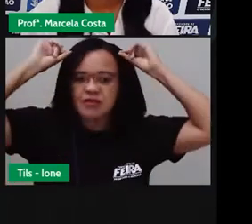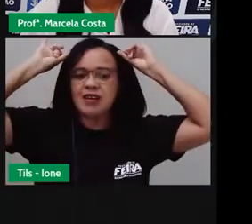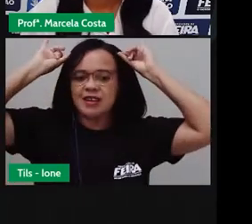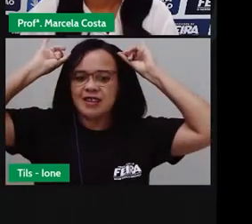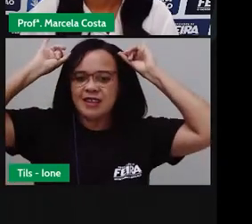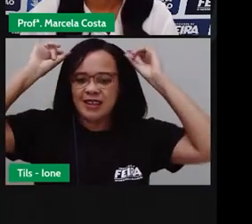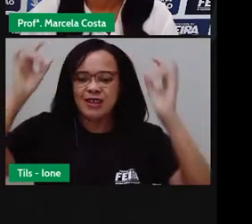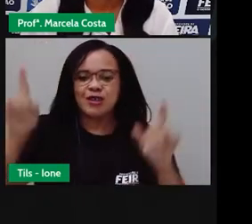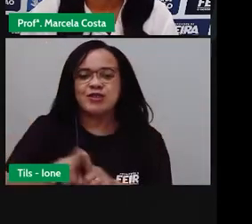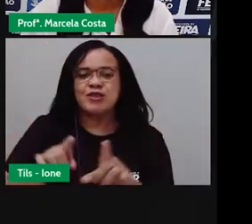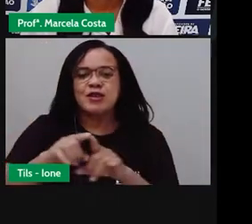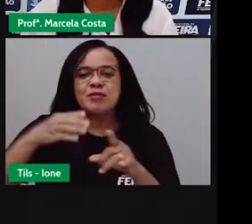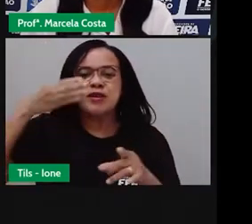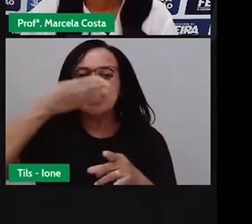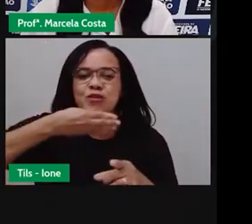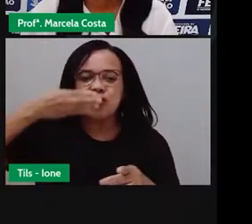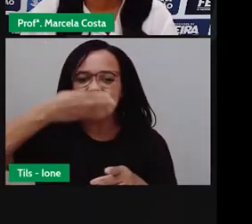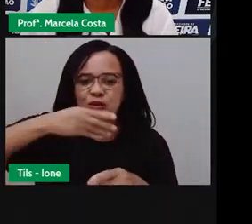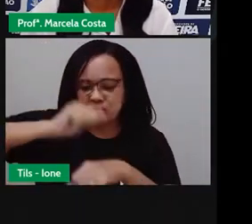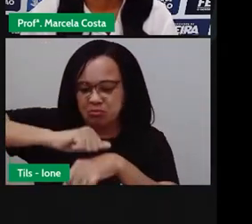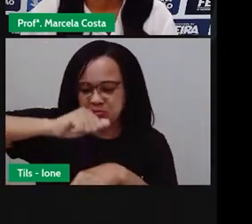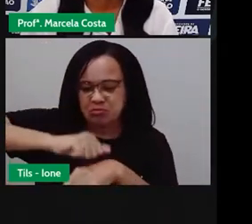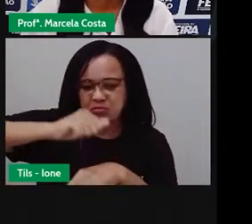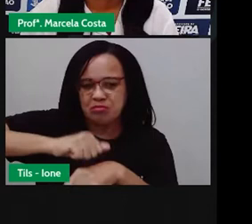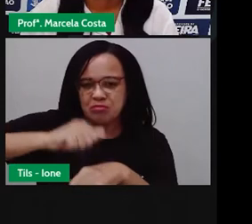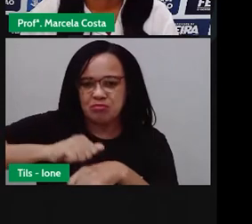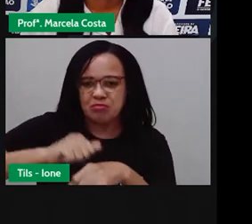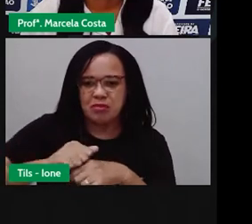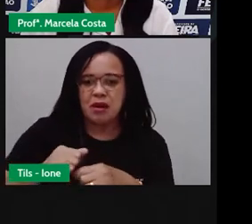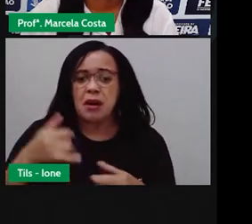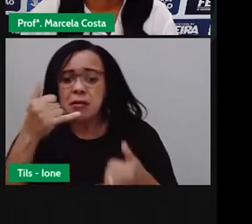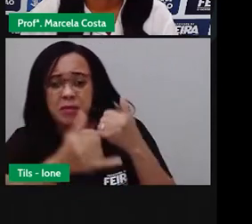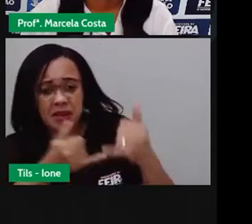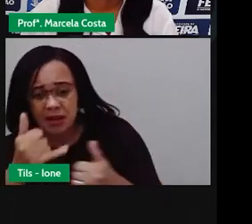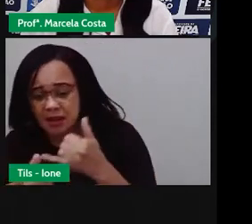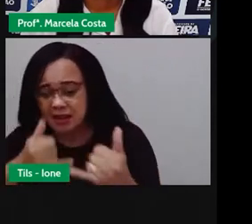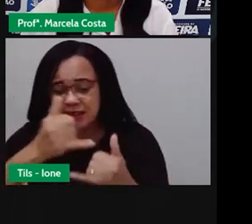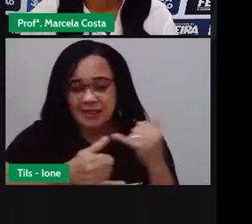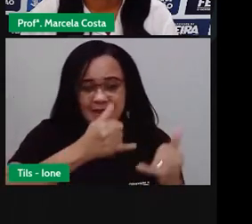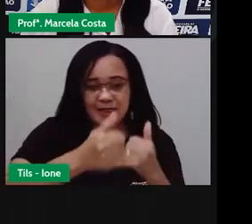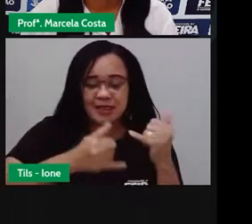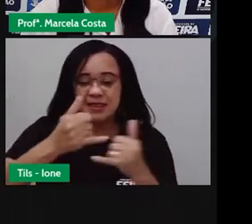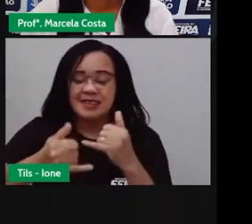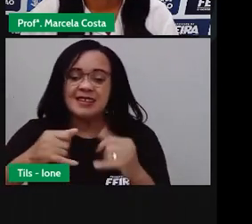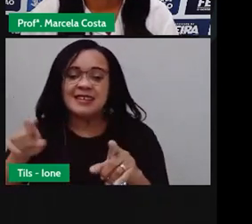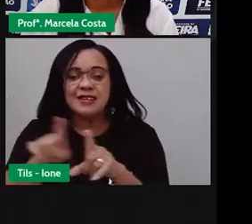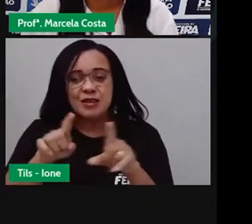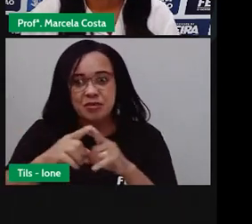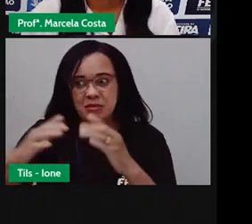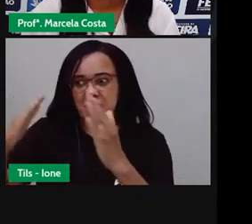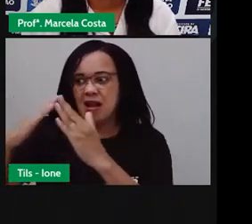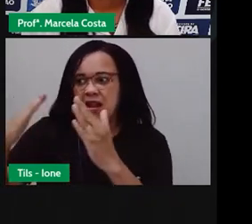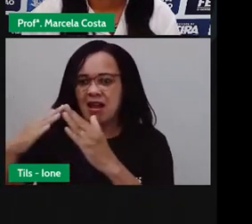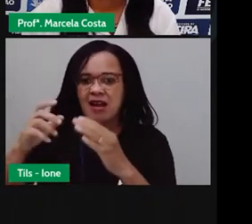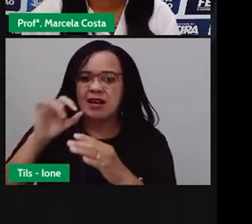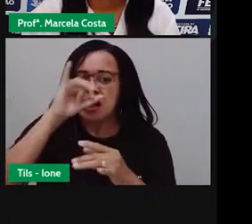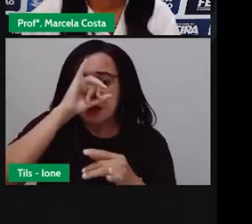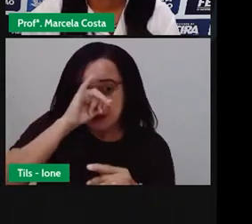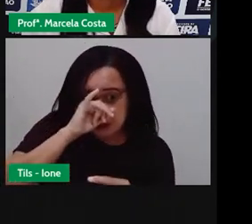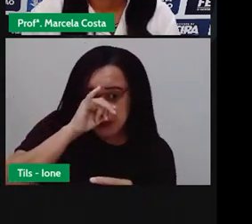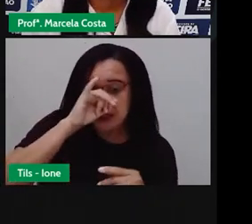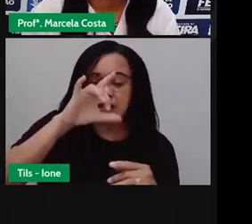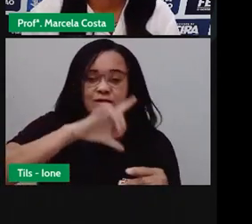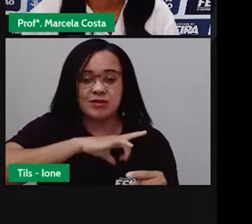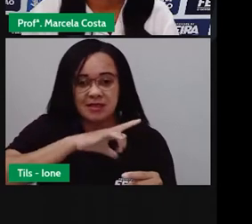rapadura, pega-pega no terreiro. Um barrão lá no chiqueiro. Pra quem é chique, um suíno. O caminhão de faustino,